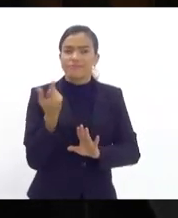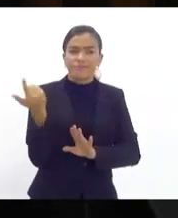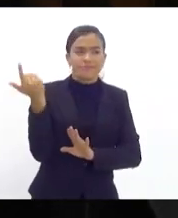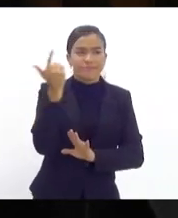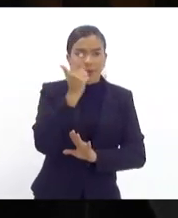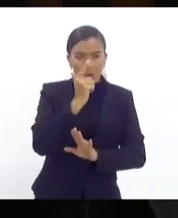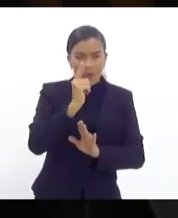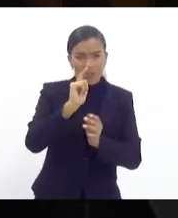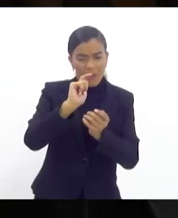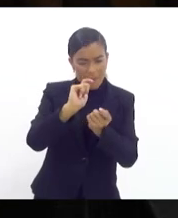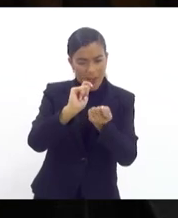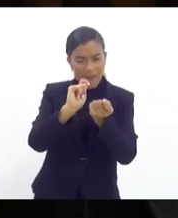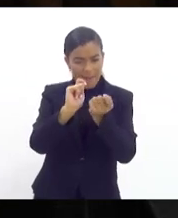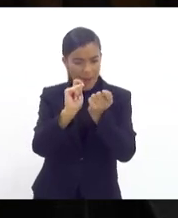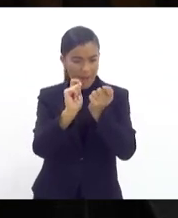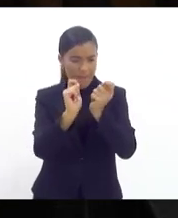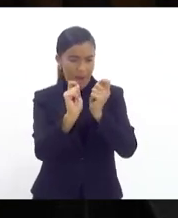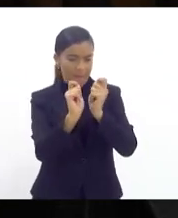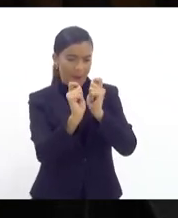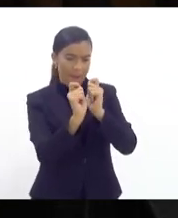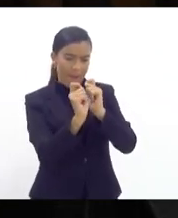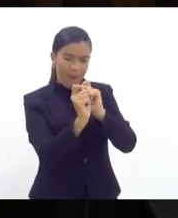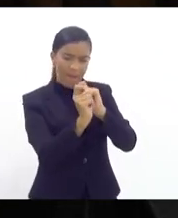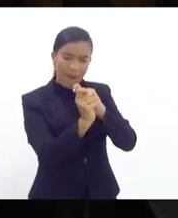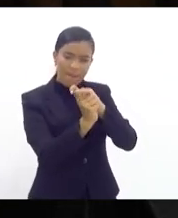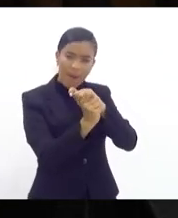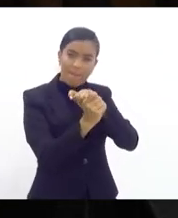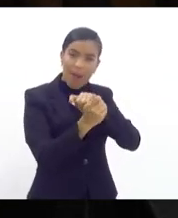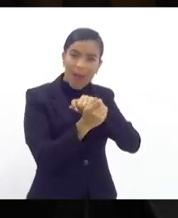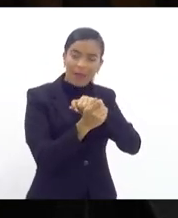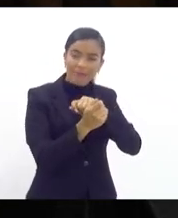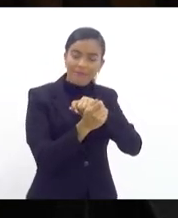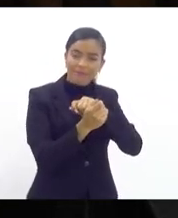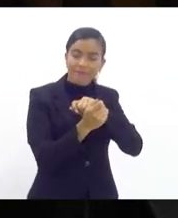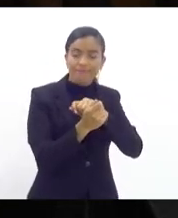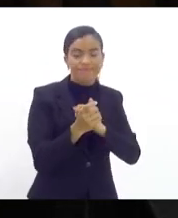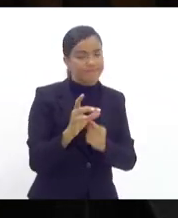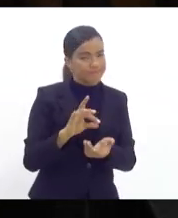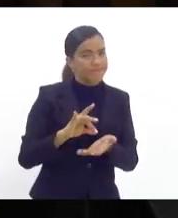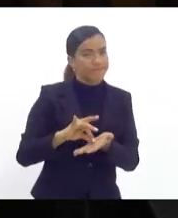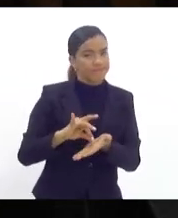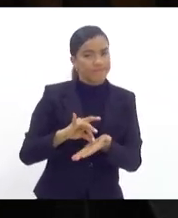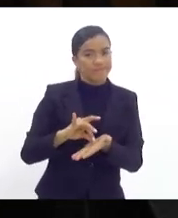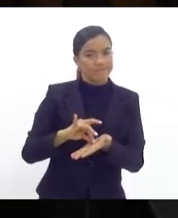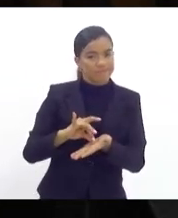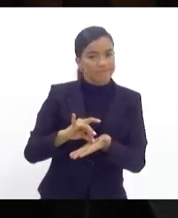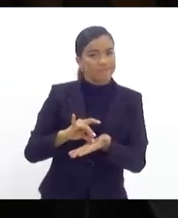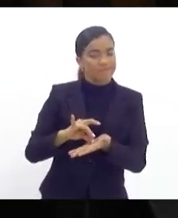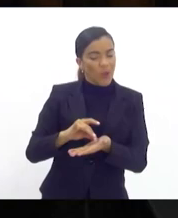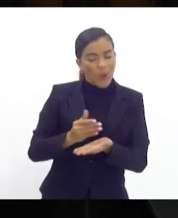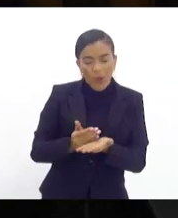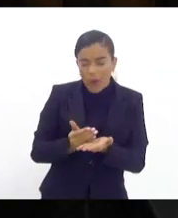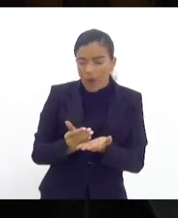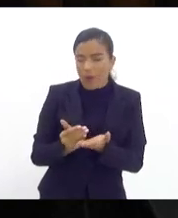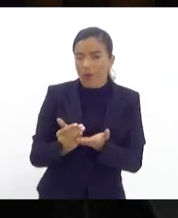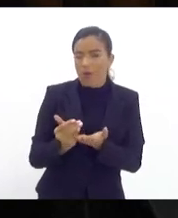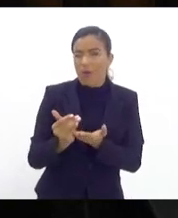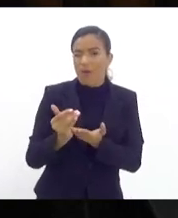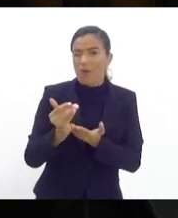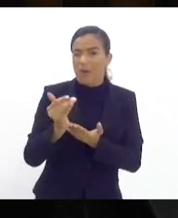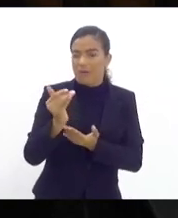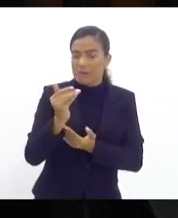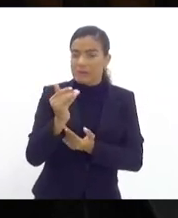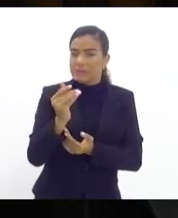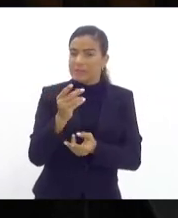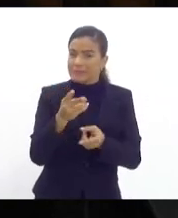consertar todos esses efeitos, realmente, a gente começa a